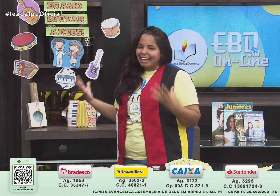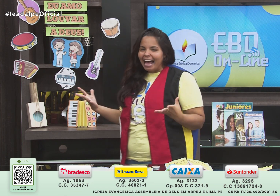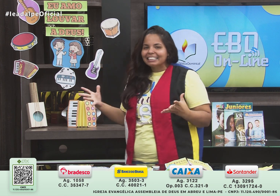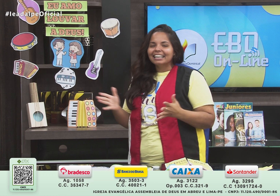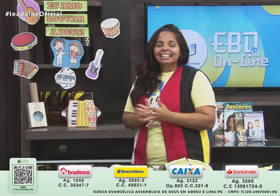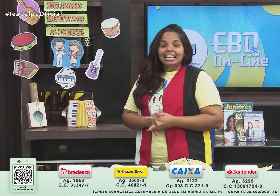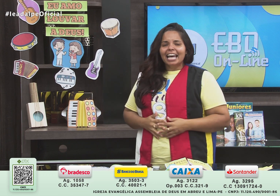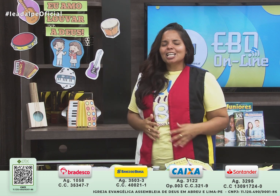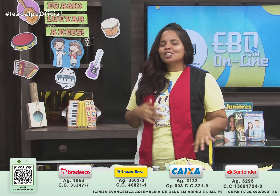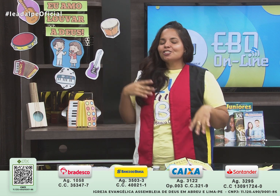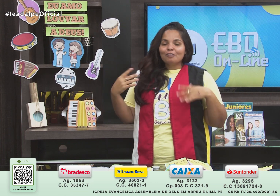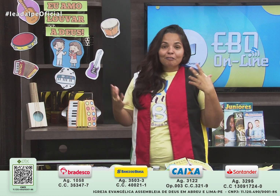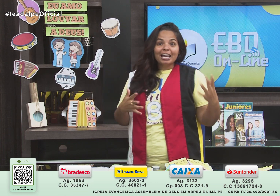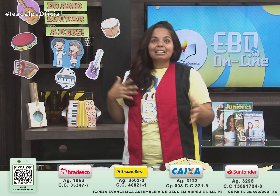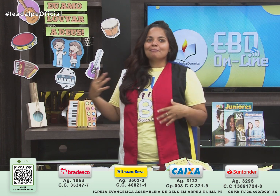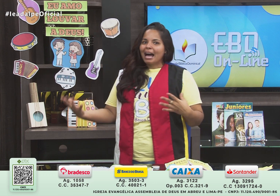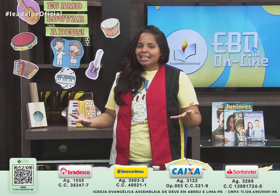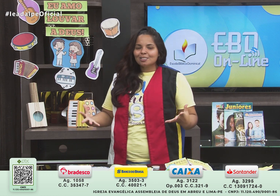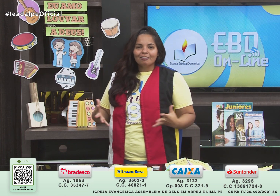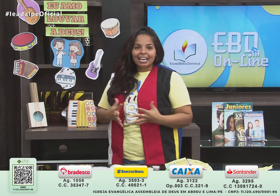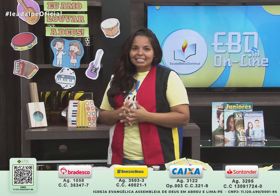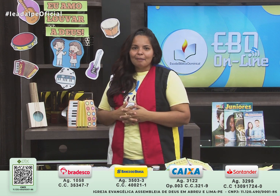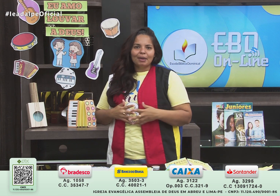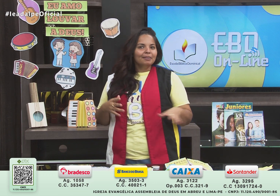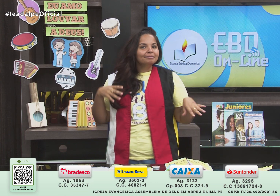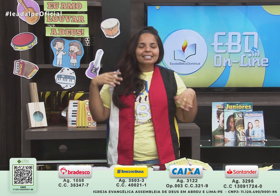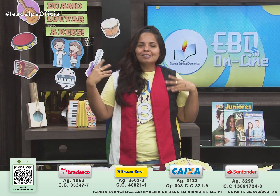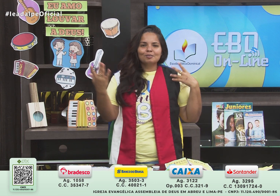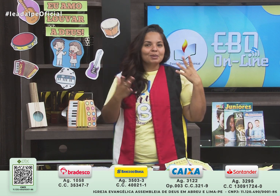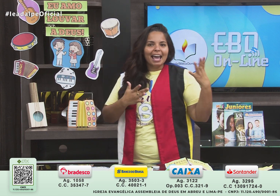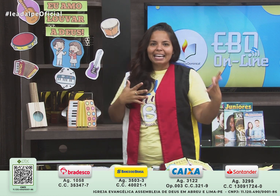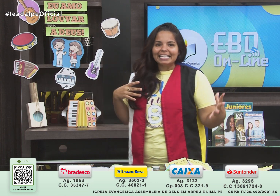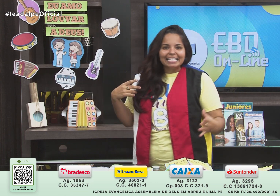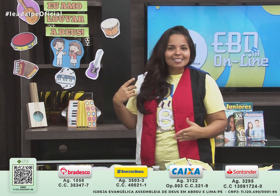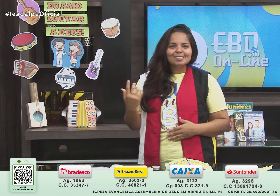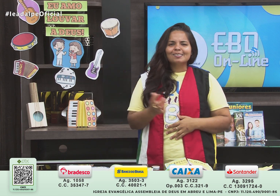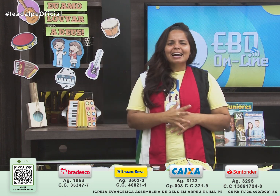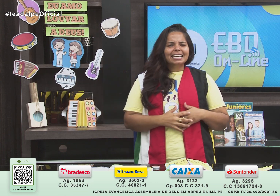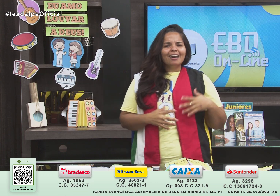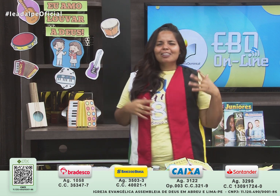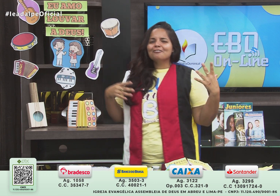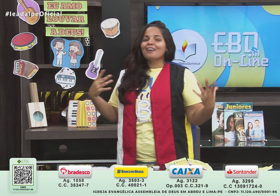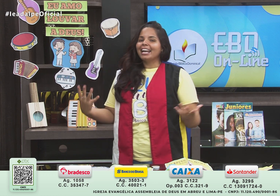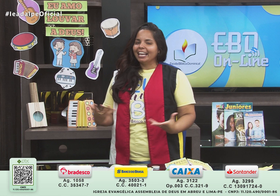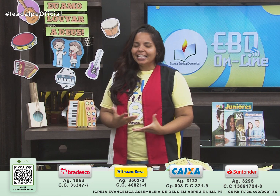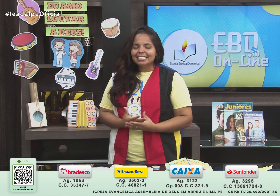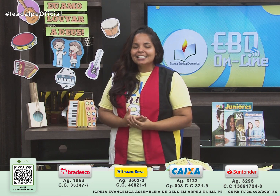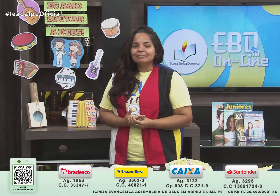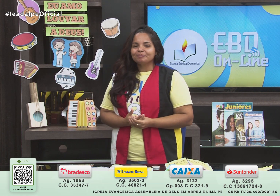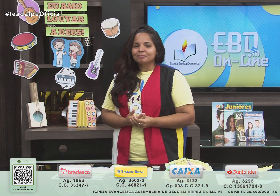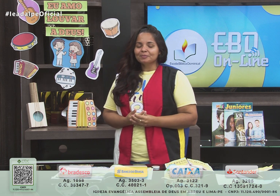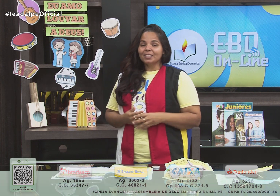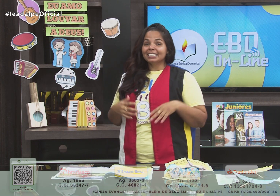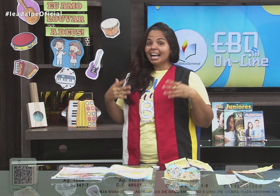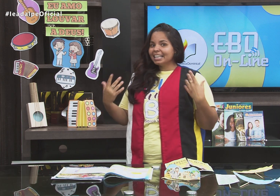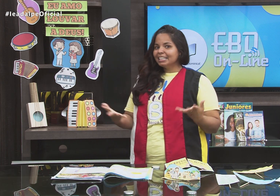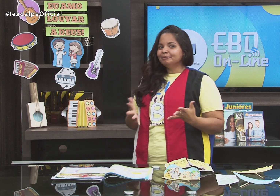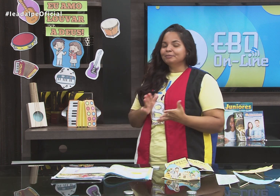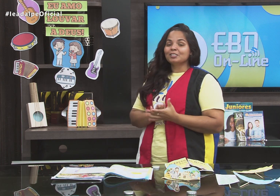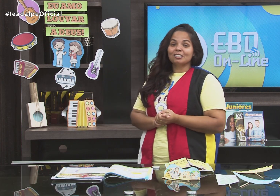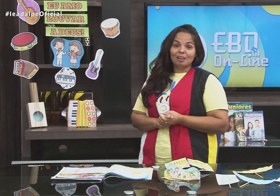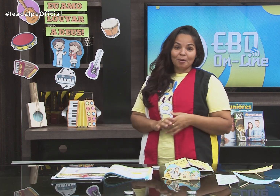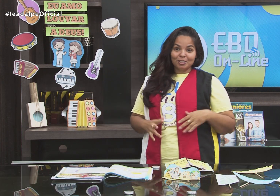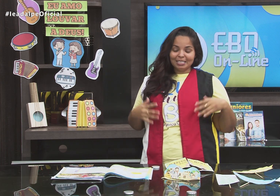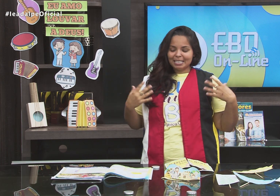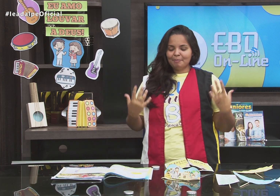ornamentada, elas vão ficar animadas, vão querer saber o que é isso, que aula é diferente. E aí